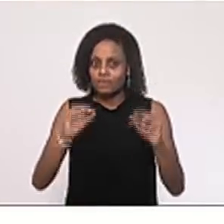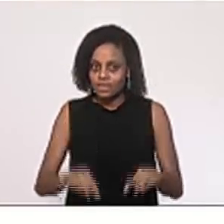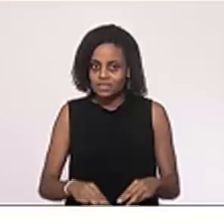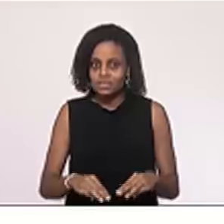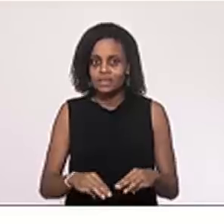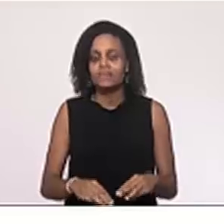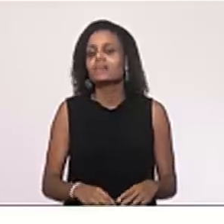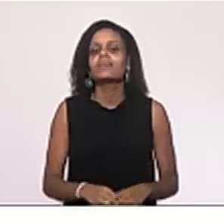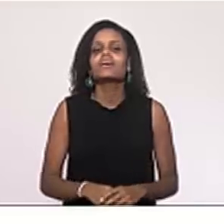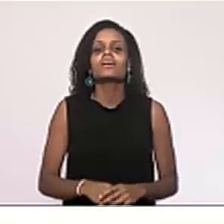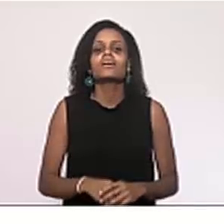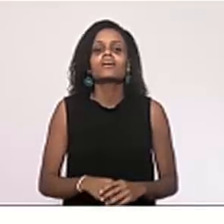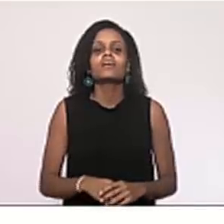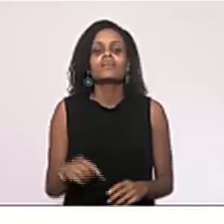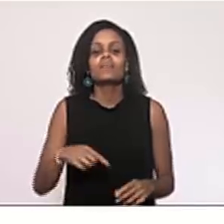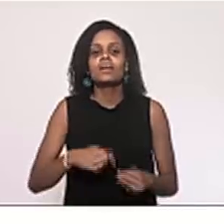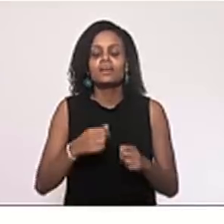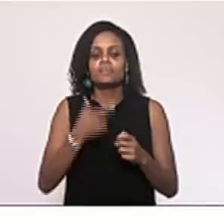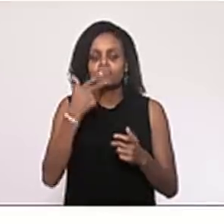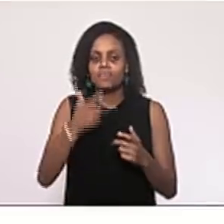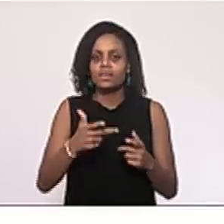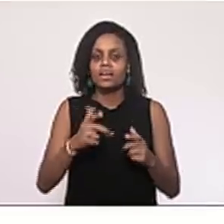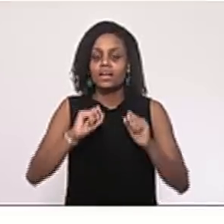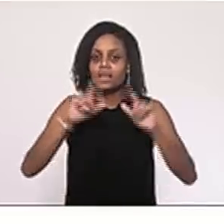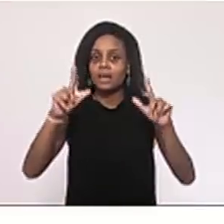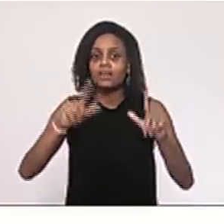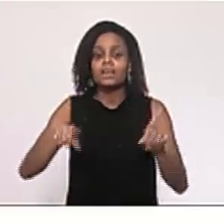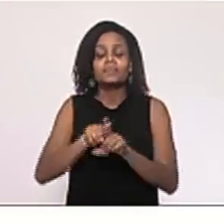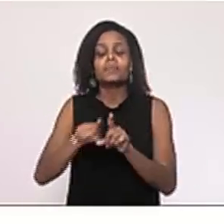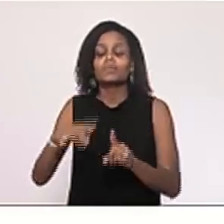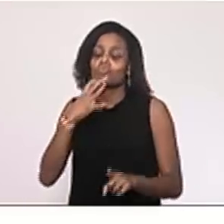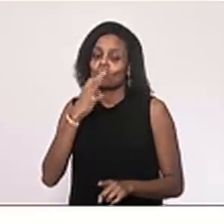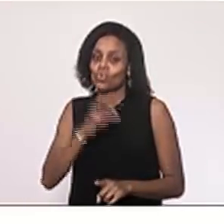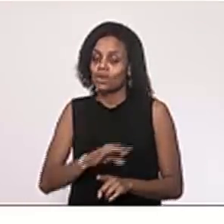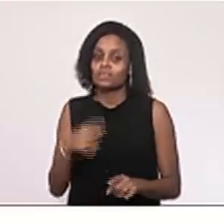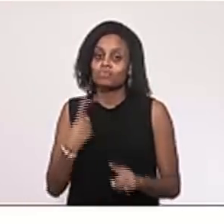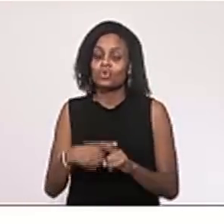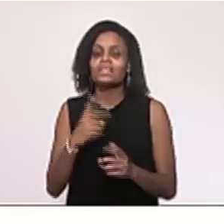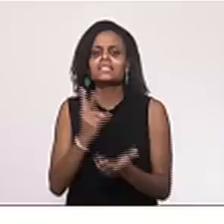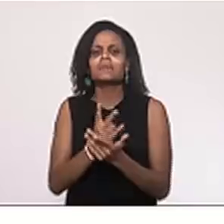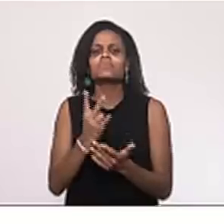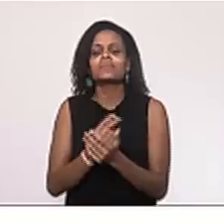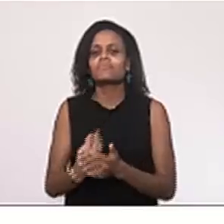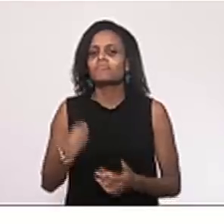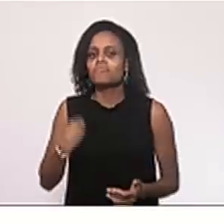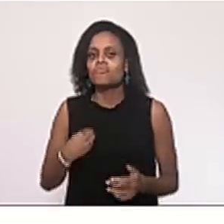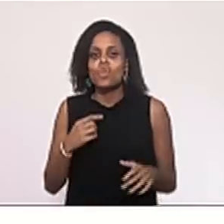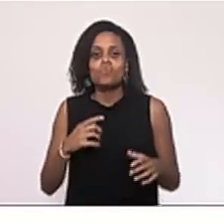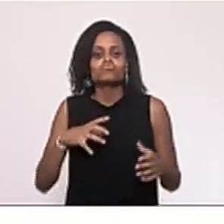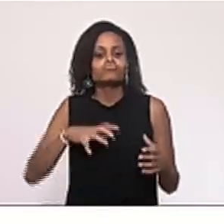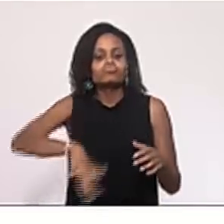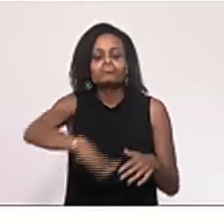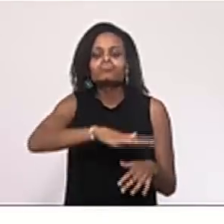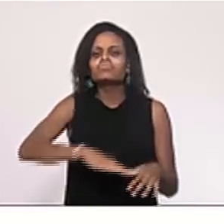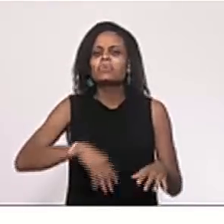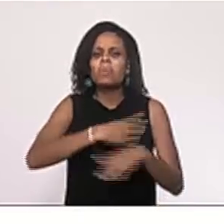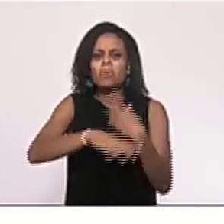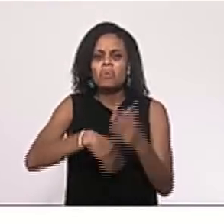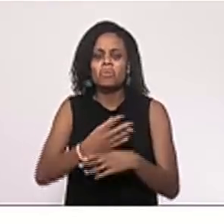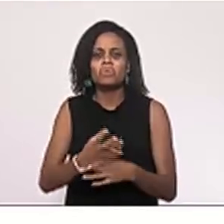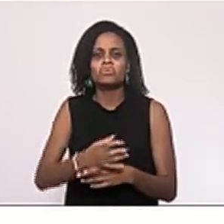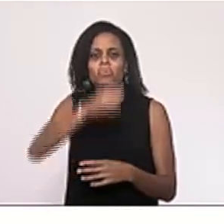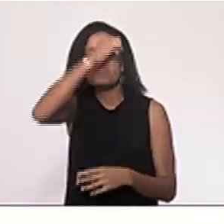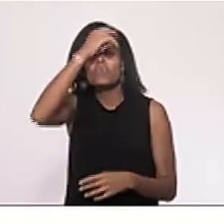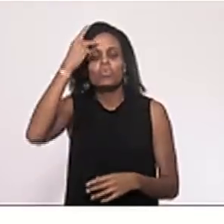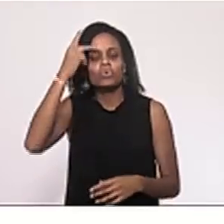Machado, eu quero deixar bem claro o seguinte, eles desconhecem também, porque sempre viveram nesse ambiente de balbúrdia no ambiente público.